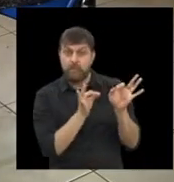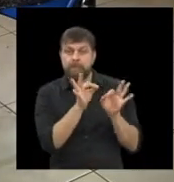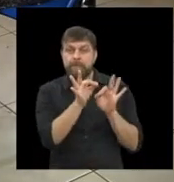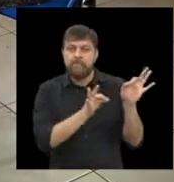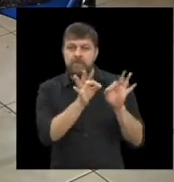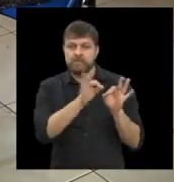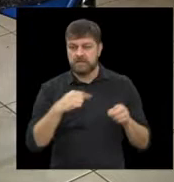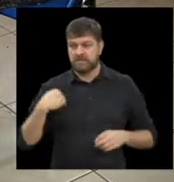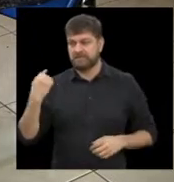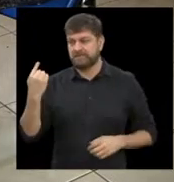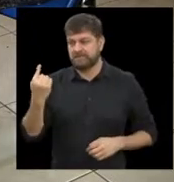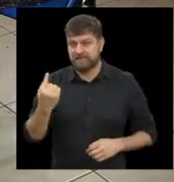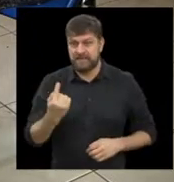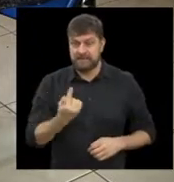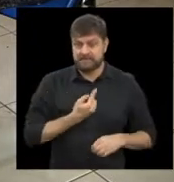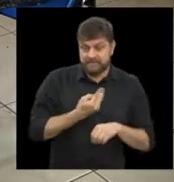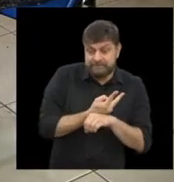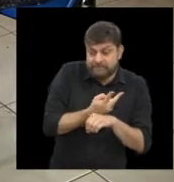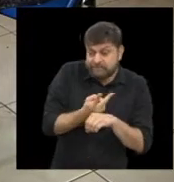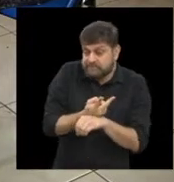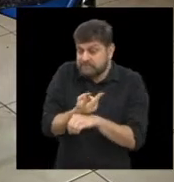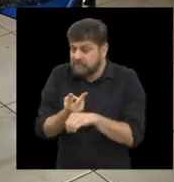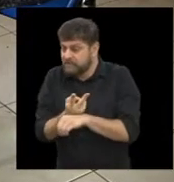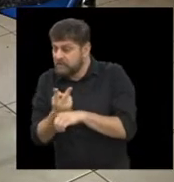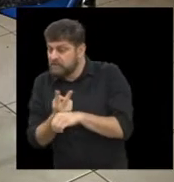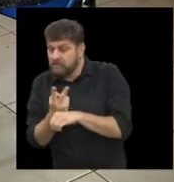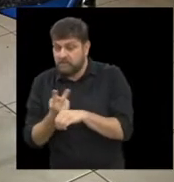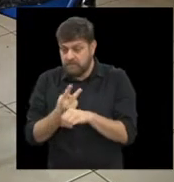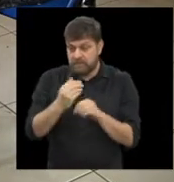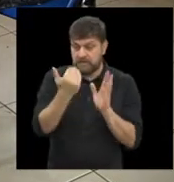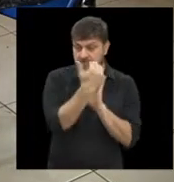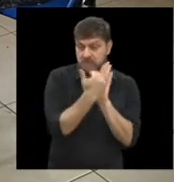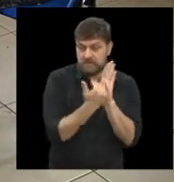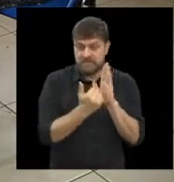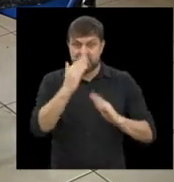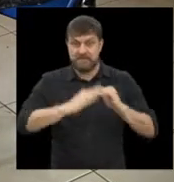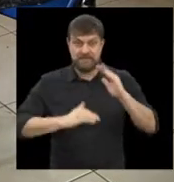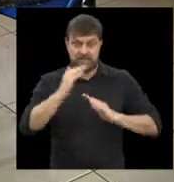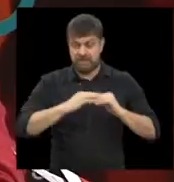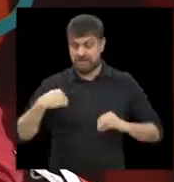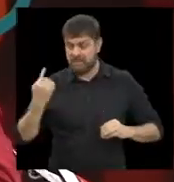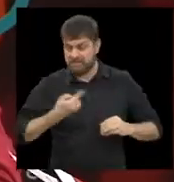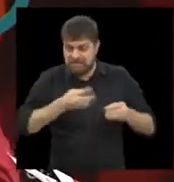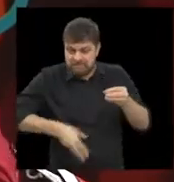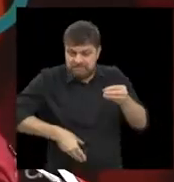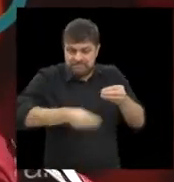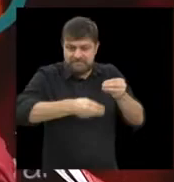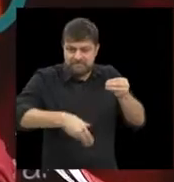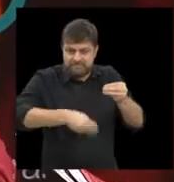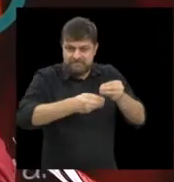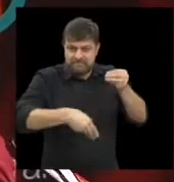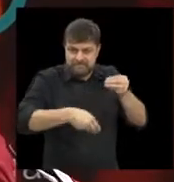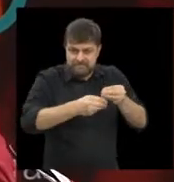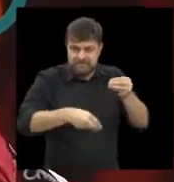de alguns projetos para que a gente possa agregar mais para o SOS.